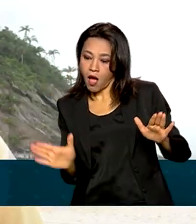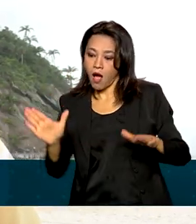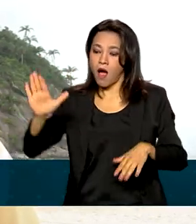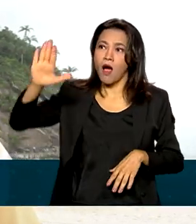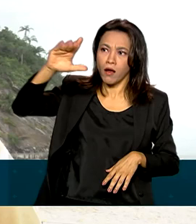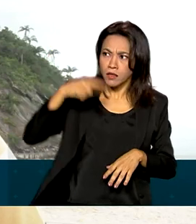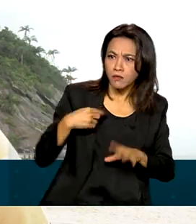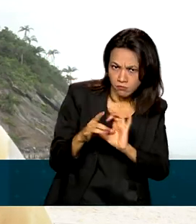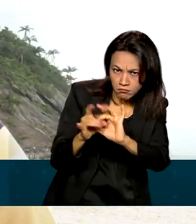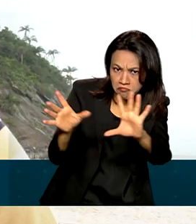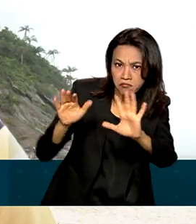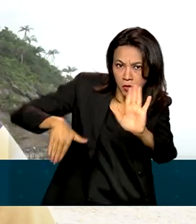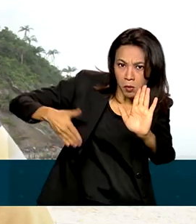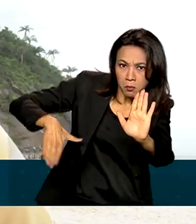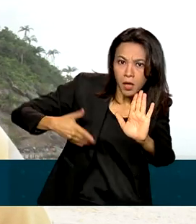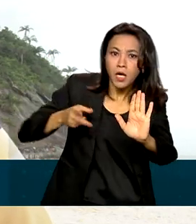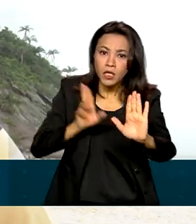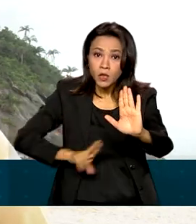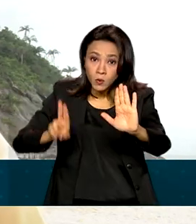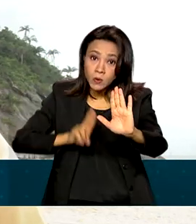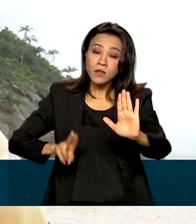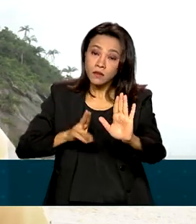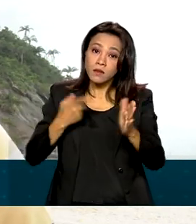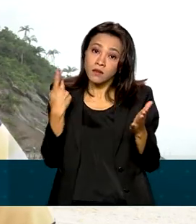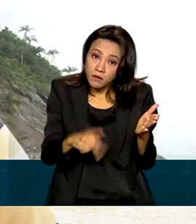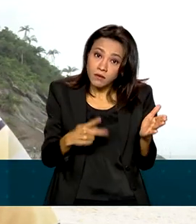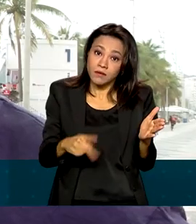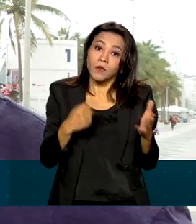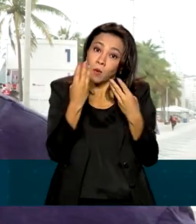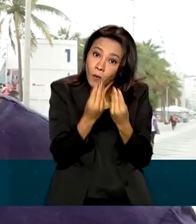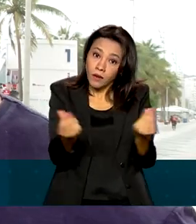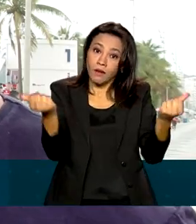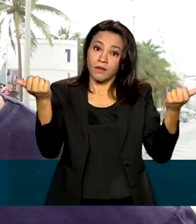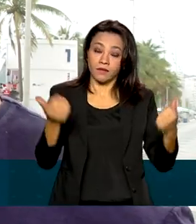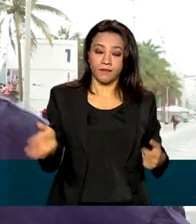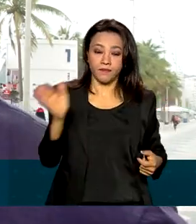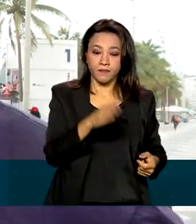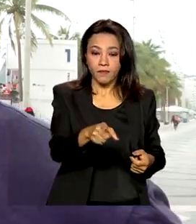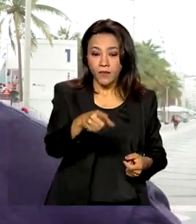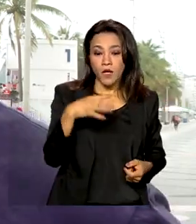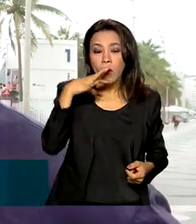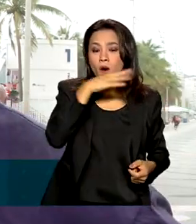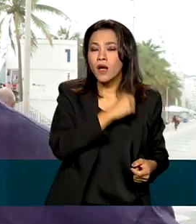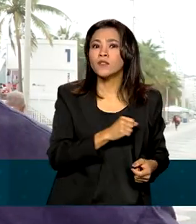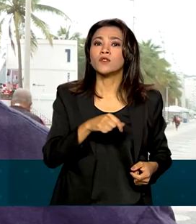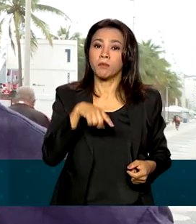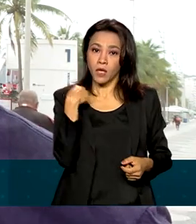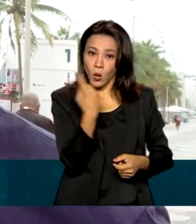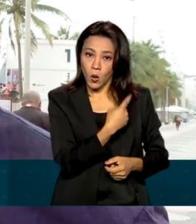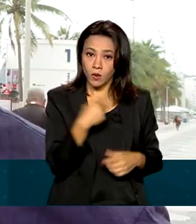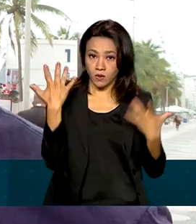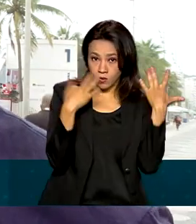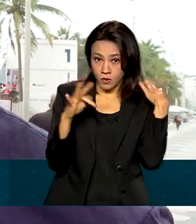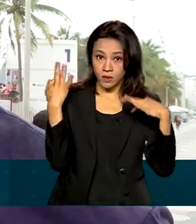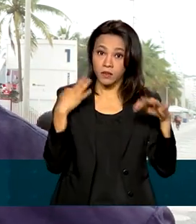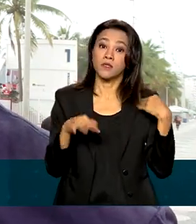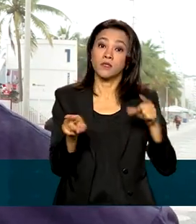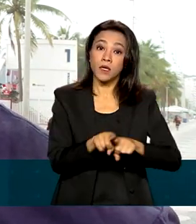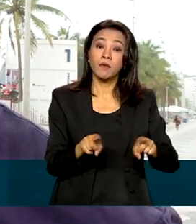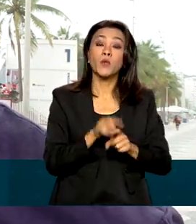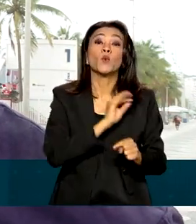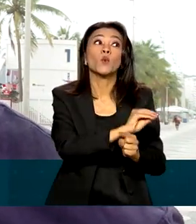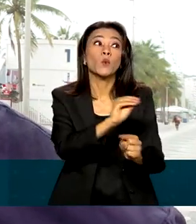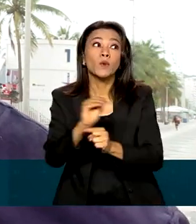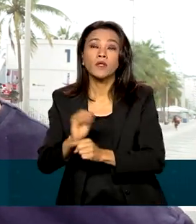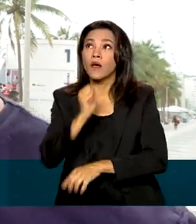banho e usufruindo das nossas praias com qualidade. Eu acho que não só para a gente, como turistas, como para o meio ambiente geral,